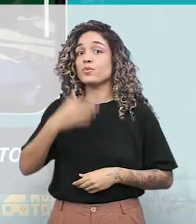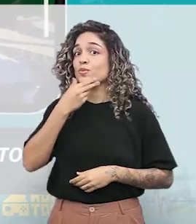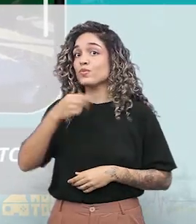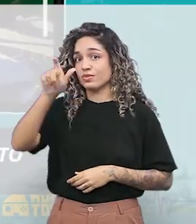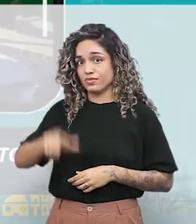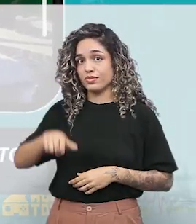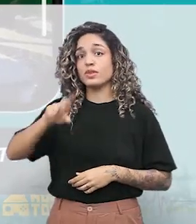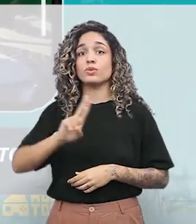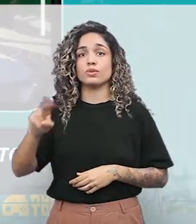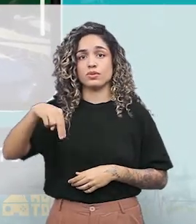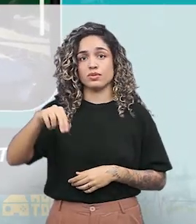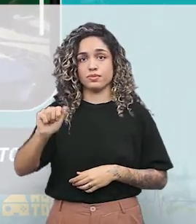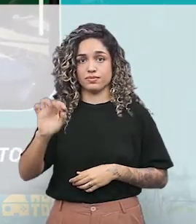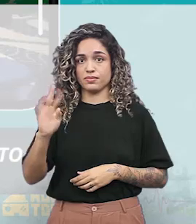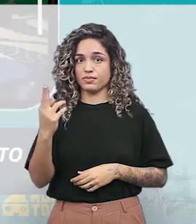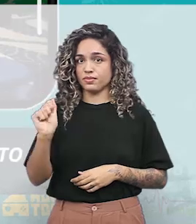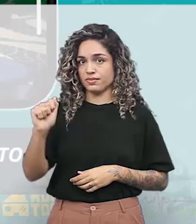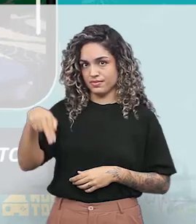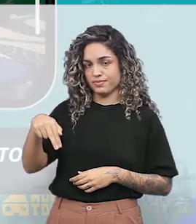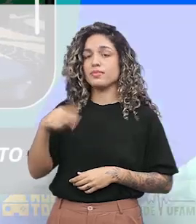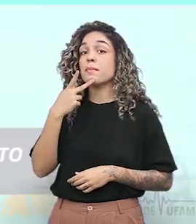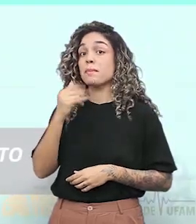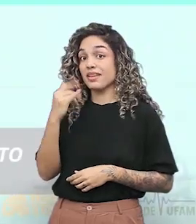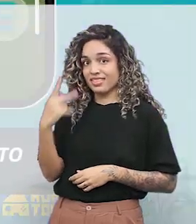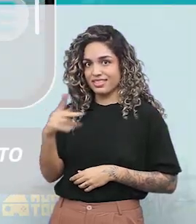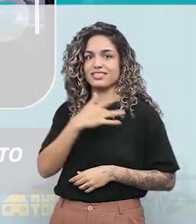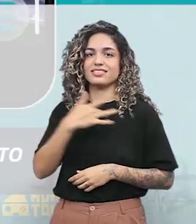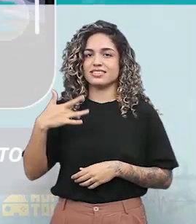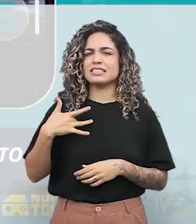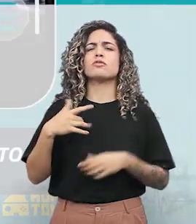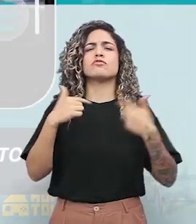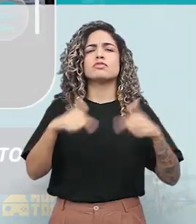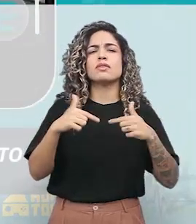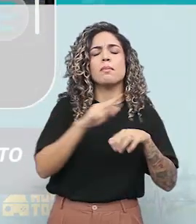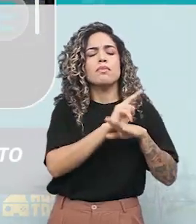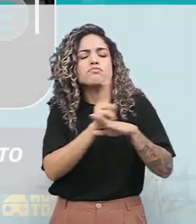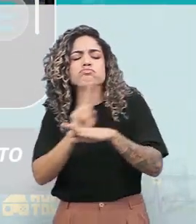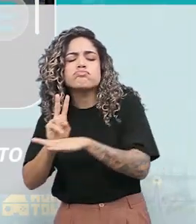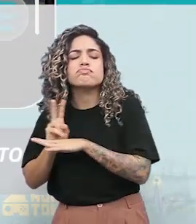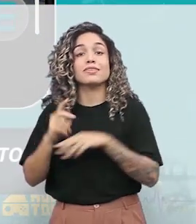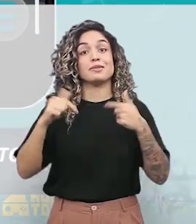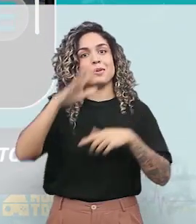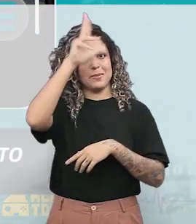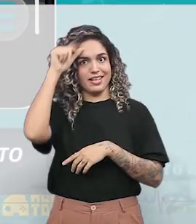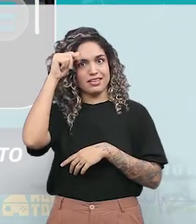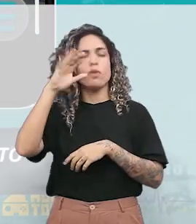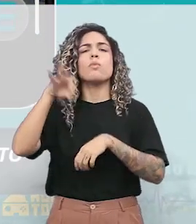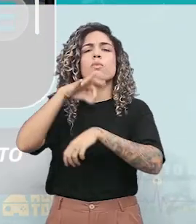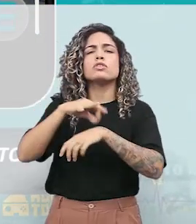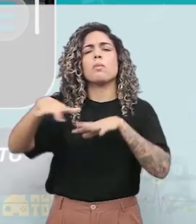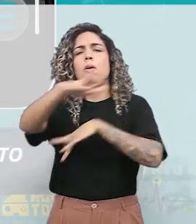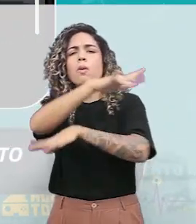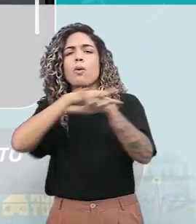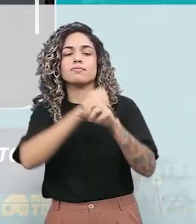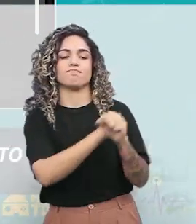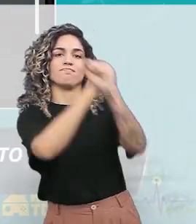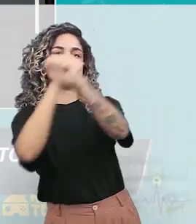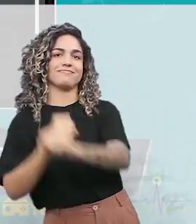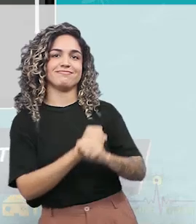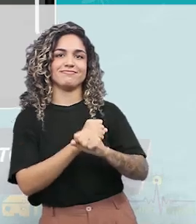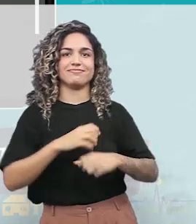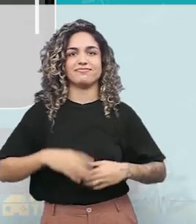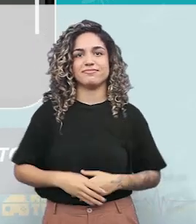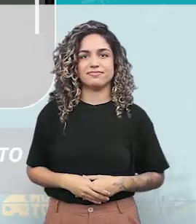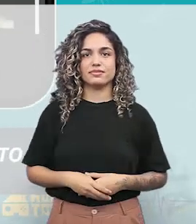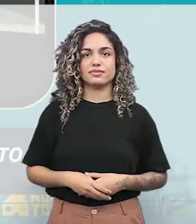coloca Natan, filho de um agente de saúde, para combater todos os mosquitos Aedes aegypti na cidade de Manaus.